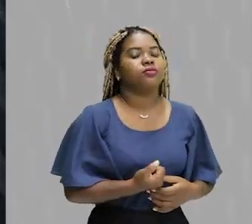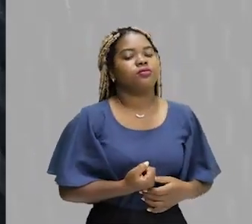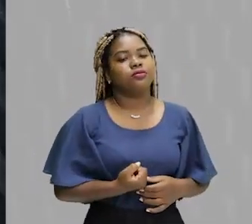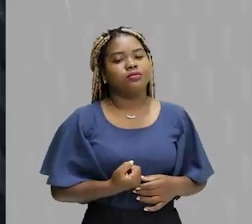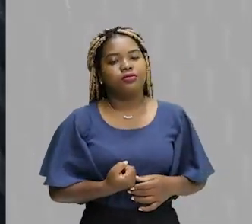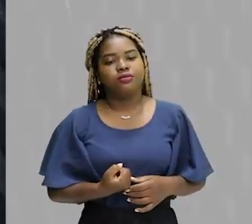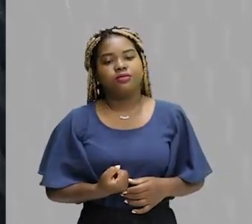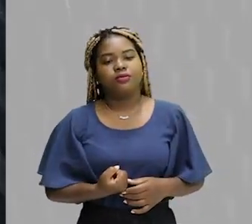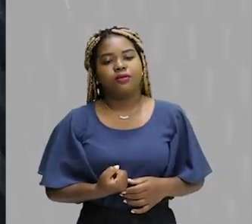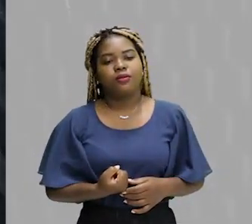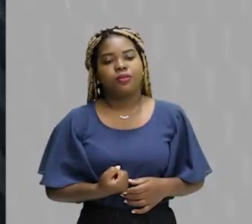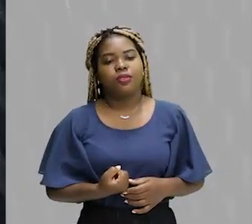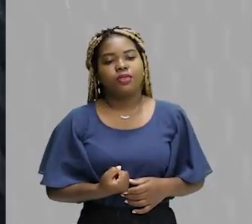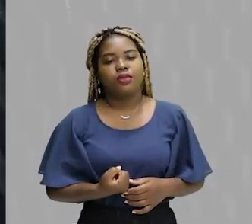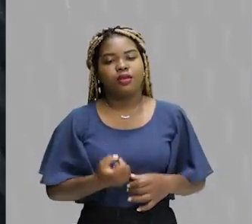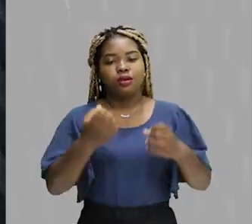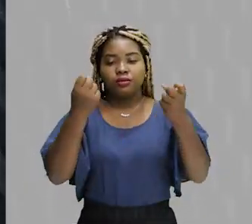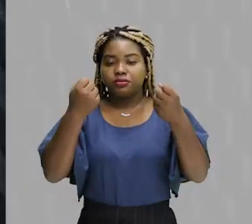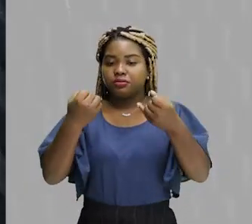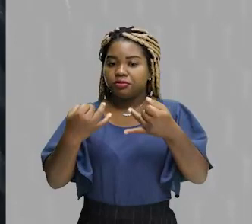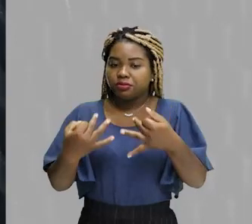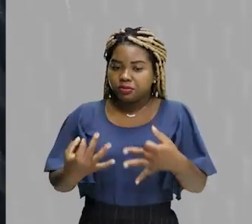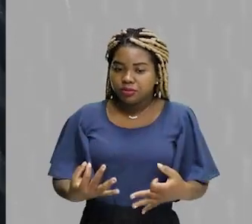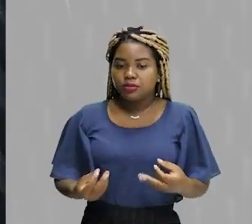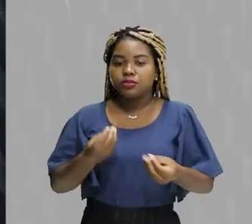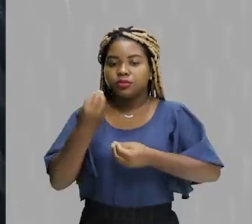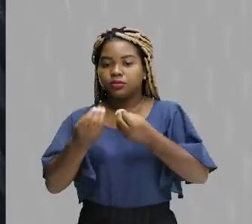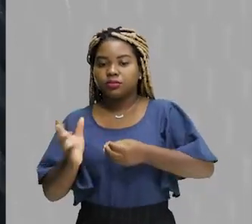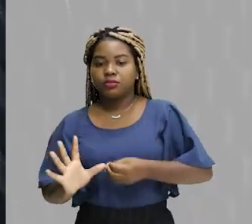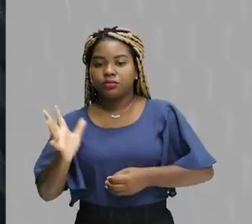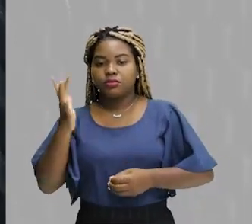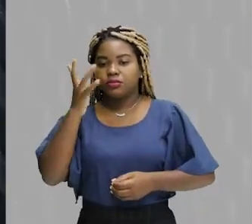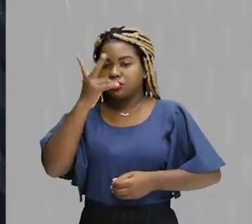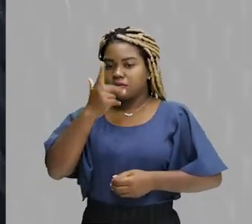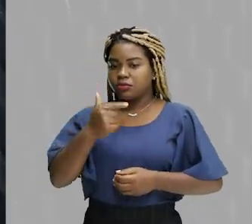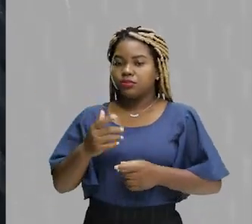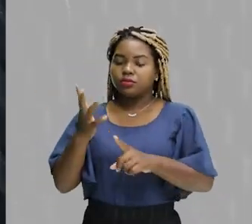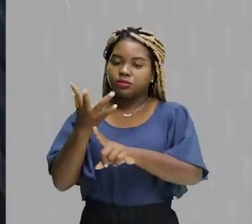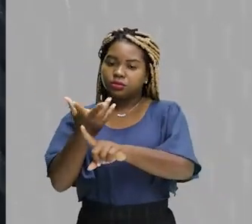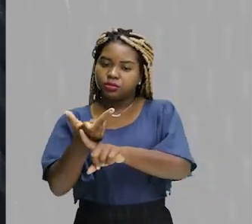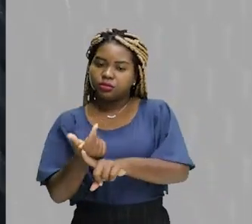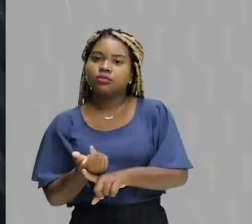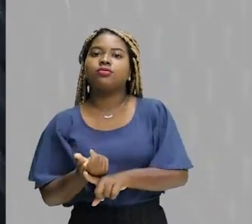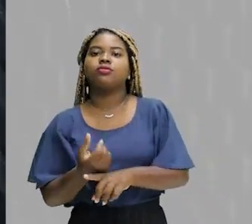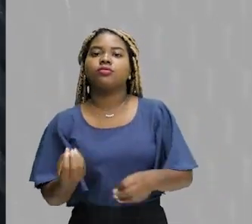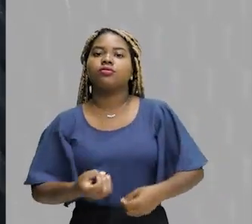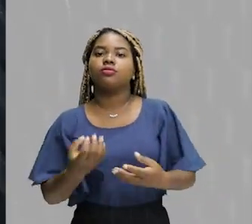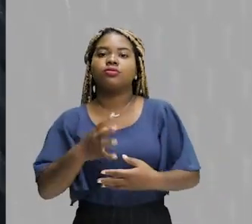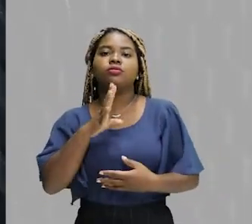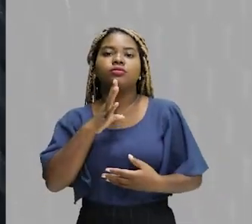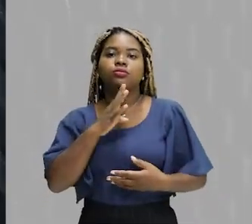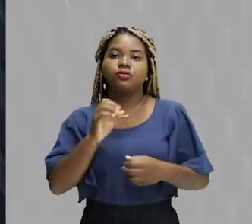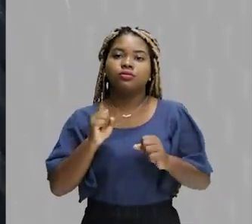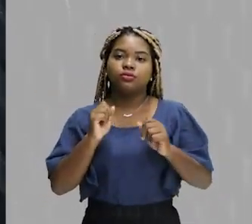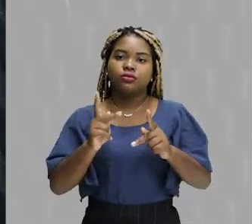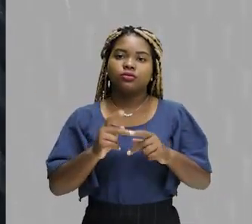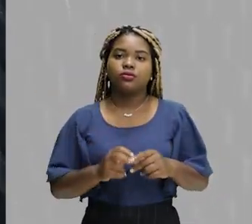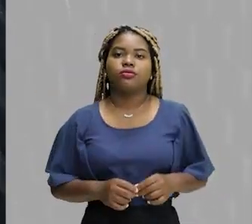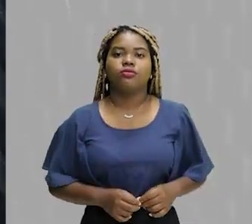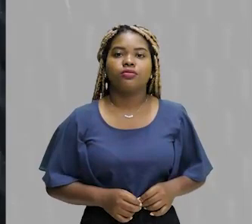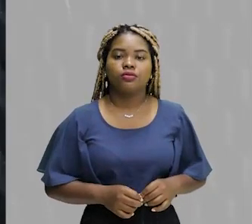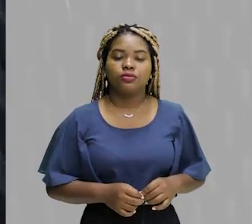elementos associados à estética, arte, à beleza e à condição de produção do conhecimento a partir disso aí. Então,